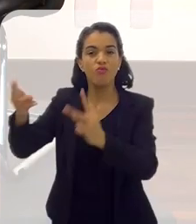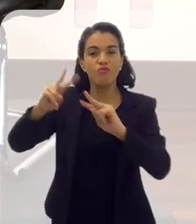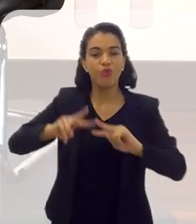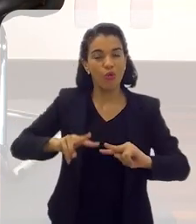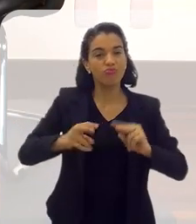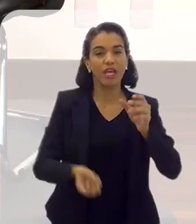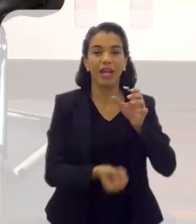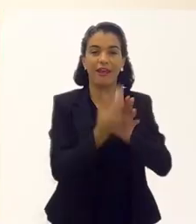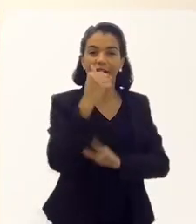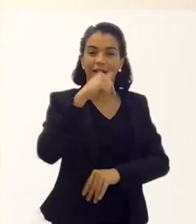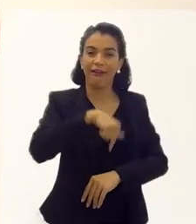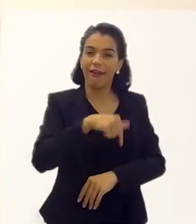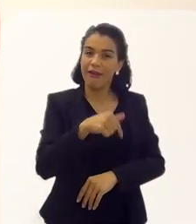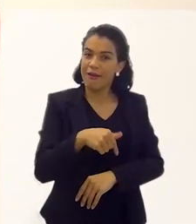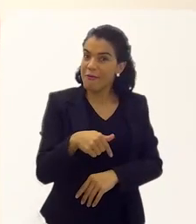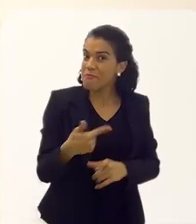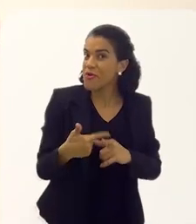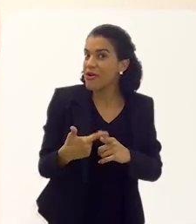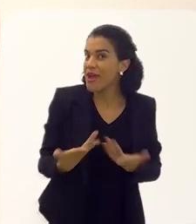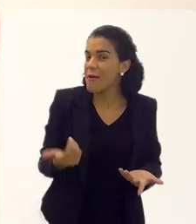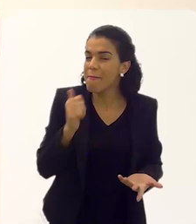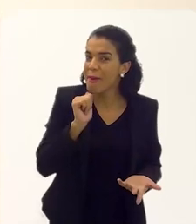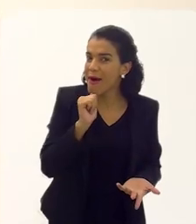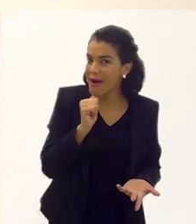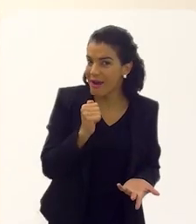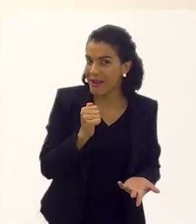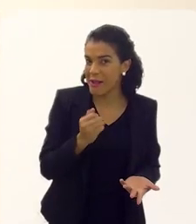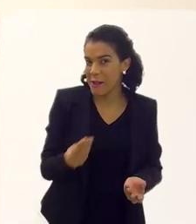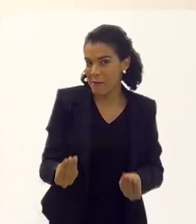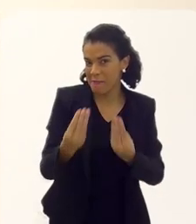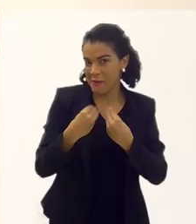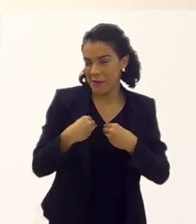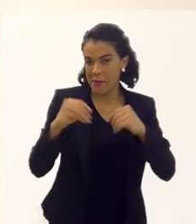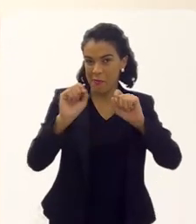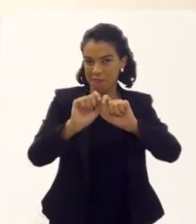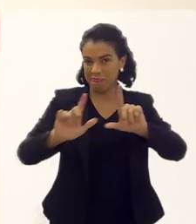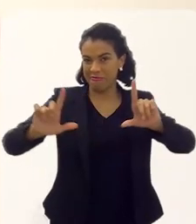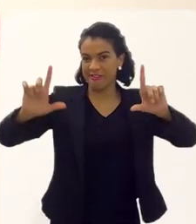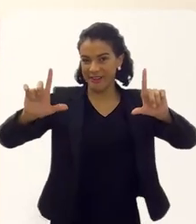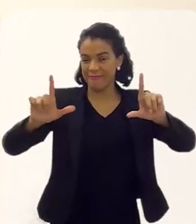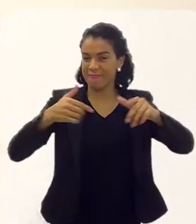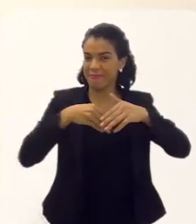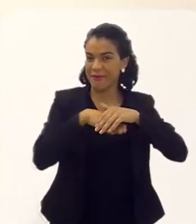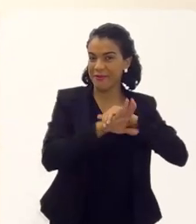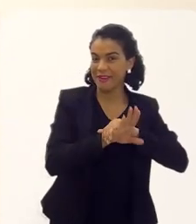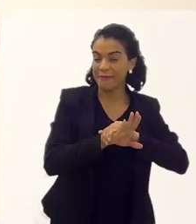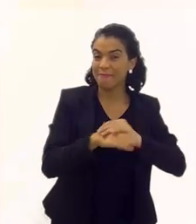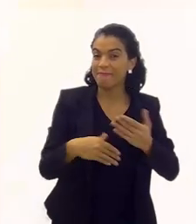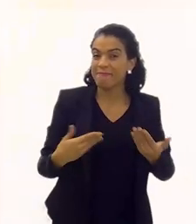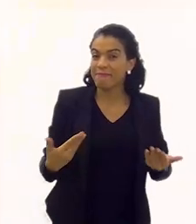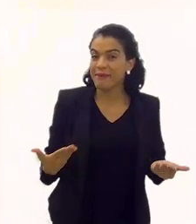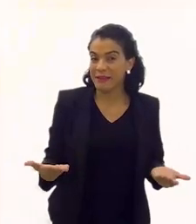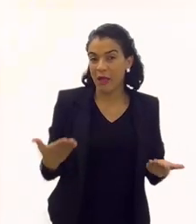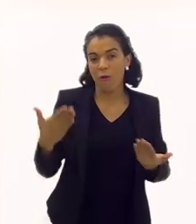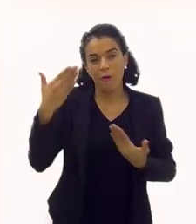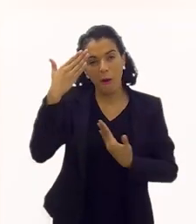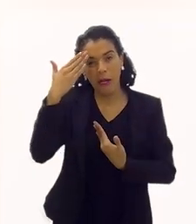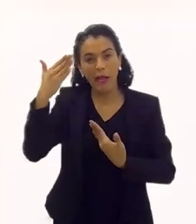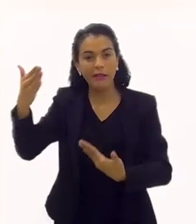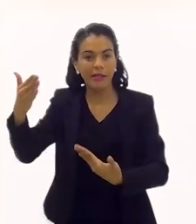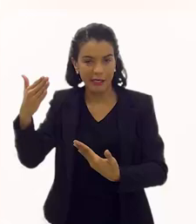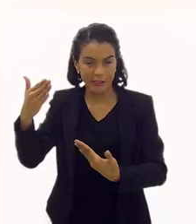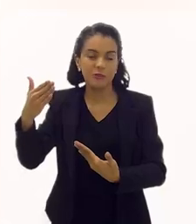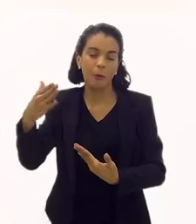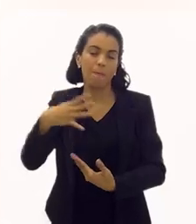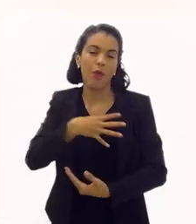e fiz. Aí ele falou para mim, por que eu não fazia isso? Aí ele trouxe o cartaz que eu guardava. Então, eu